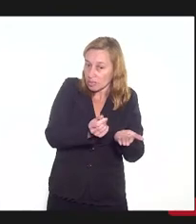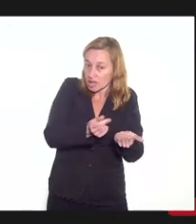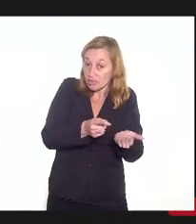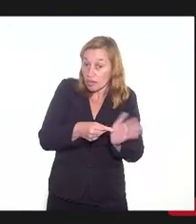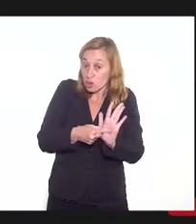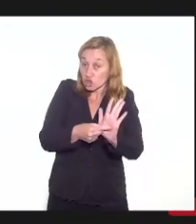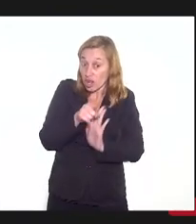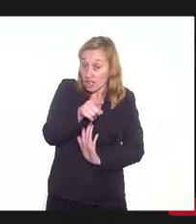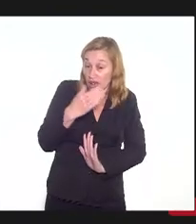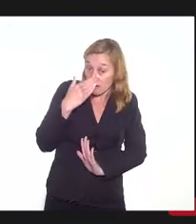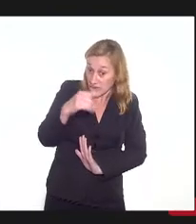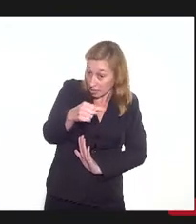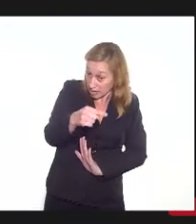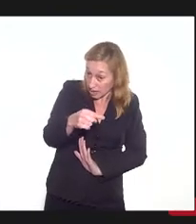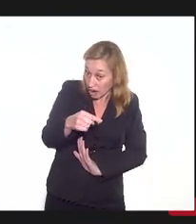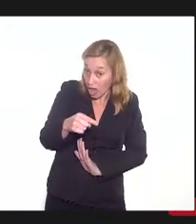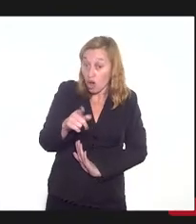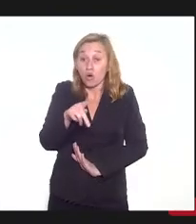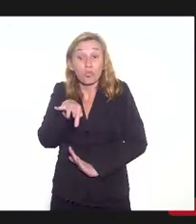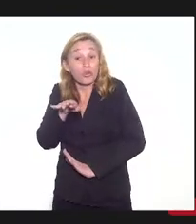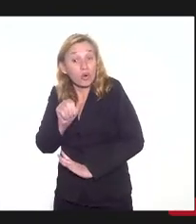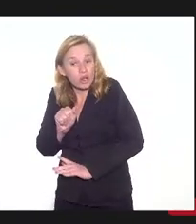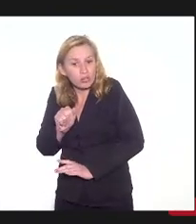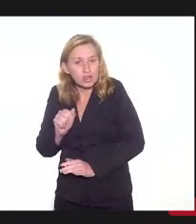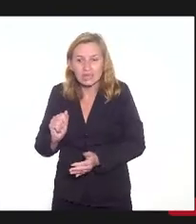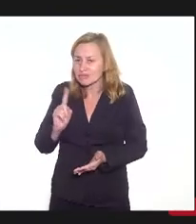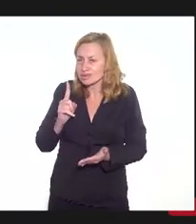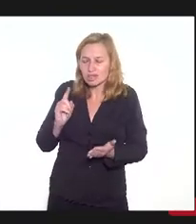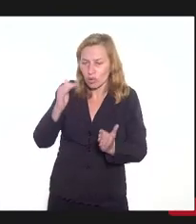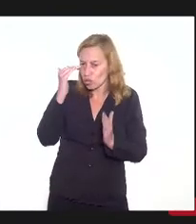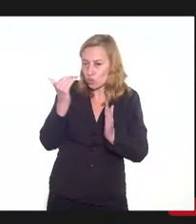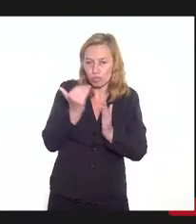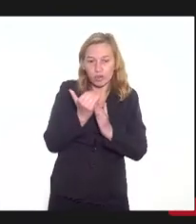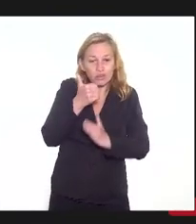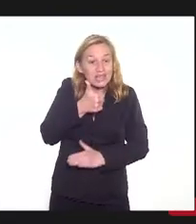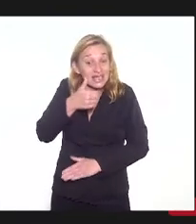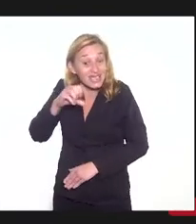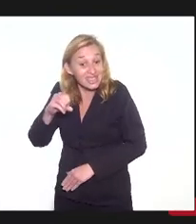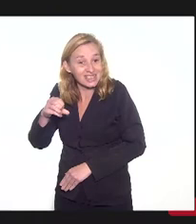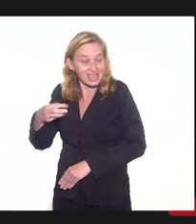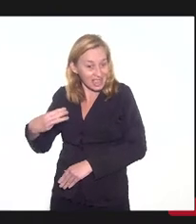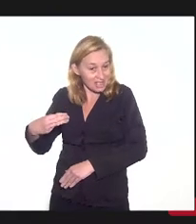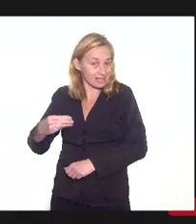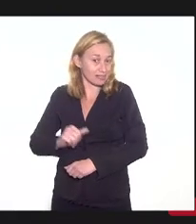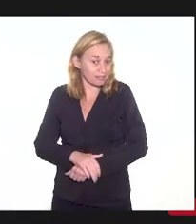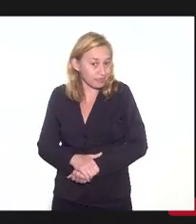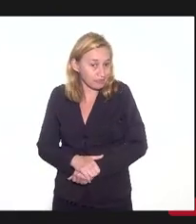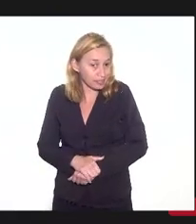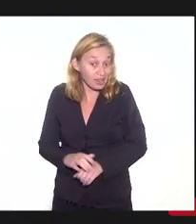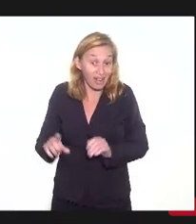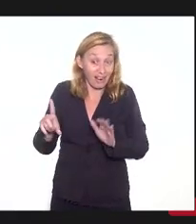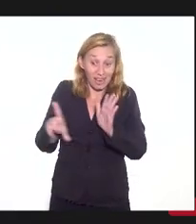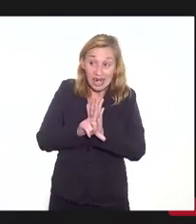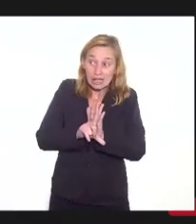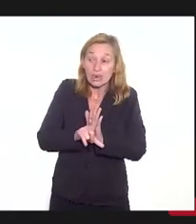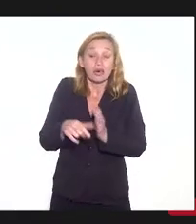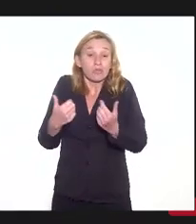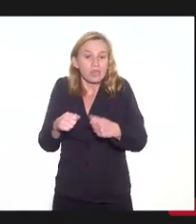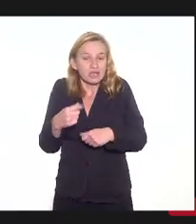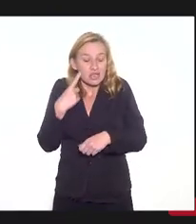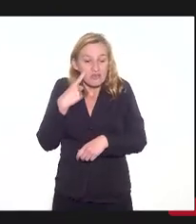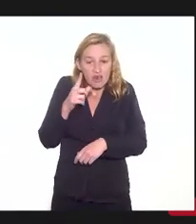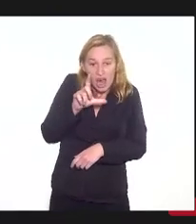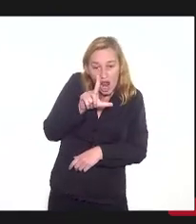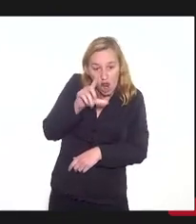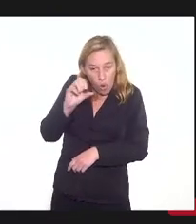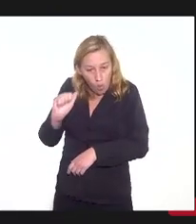na frente do problema de não cumprir o artigo 113 e da DCT. Então, tem que pegar a LOA